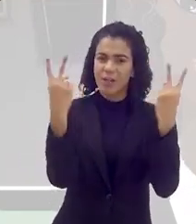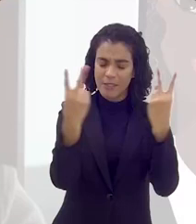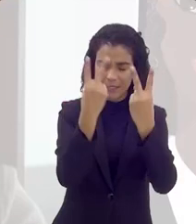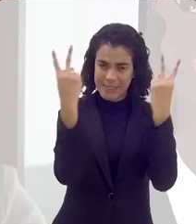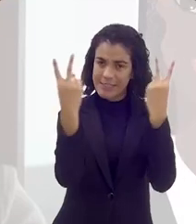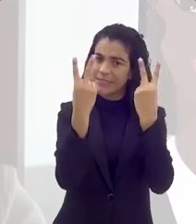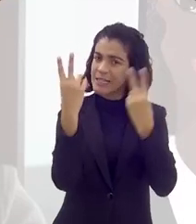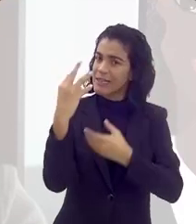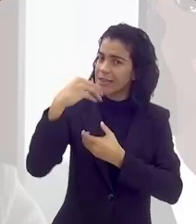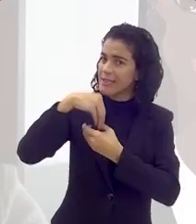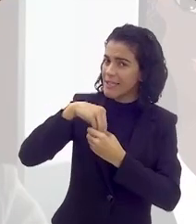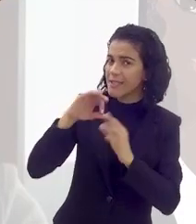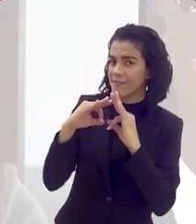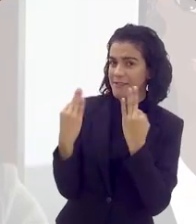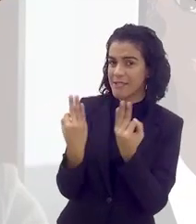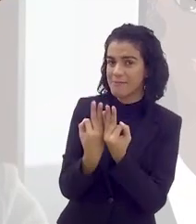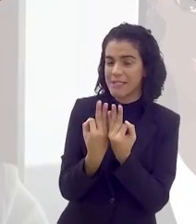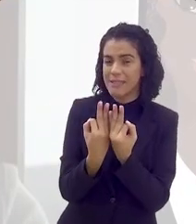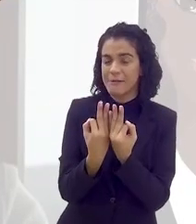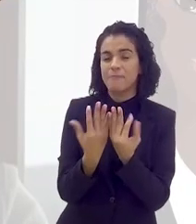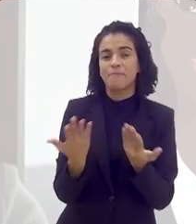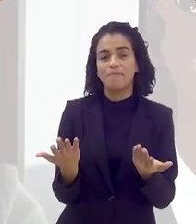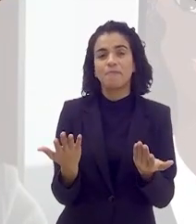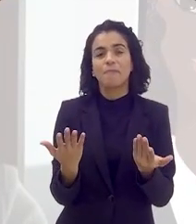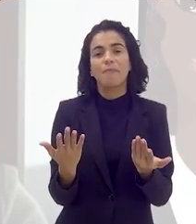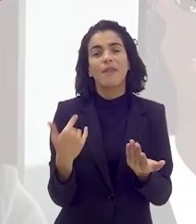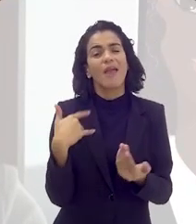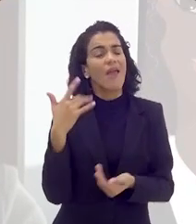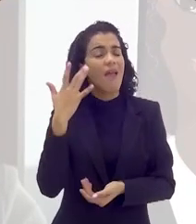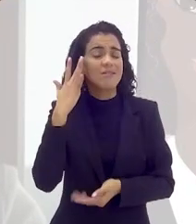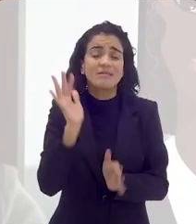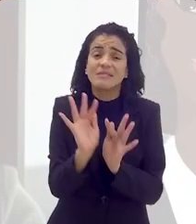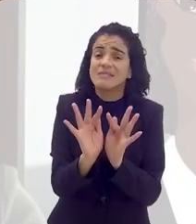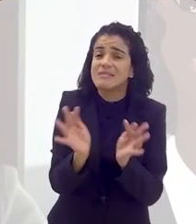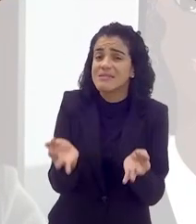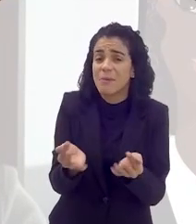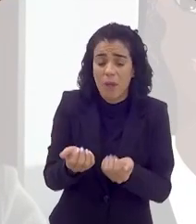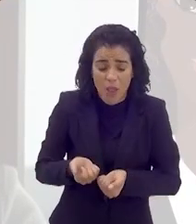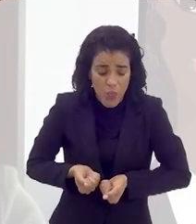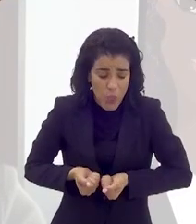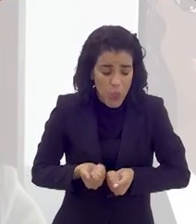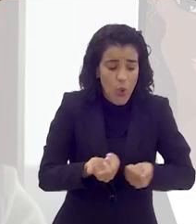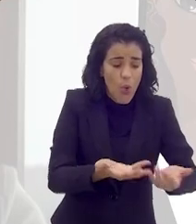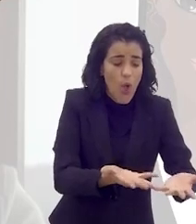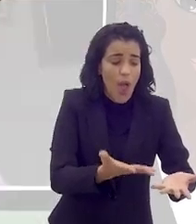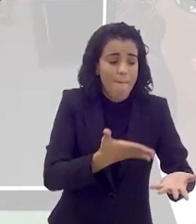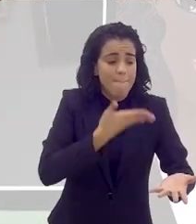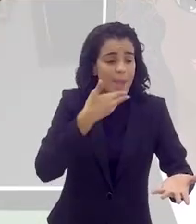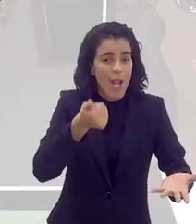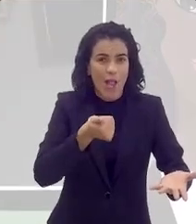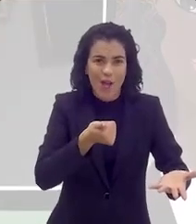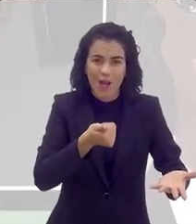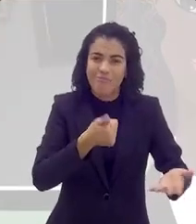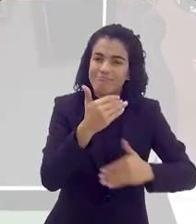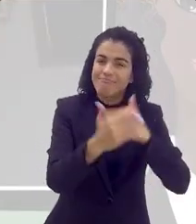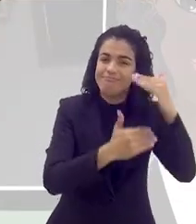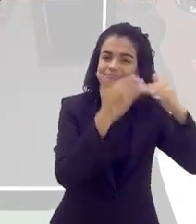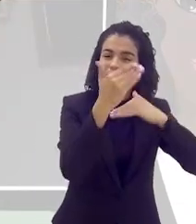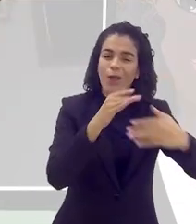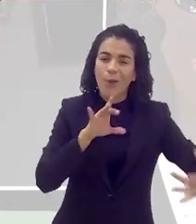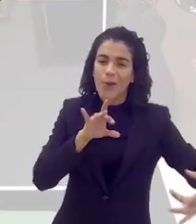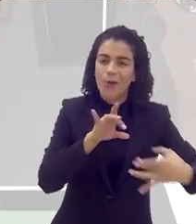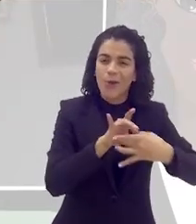nós madrastas, dentro das nossas famílias, e eu acho que é simplesmente doar o que a gente tem de melhor e